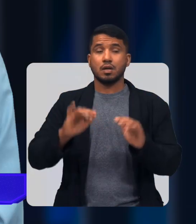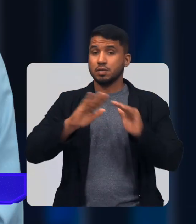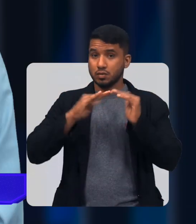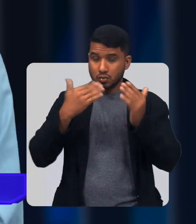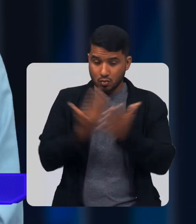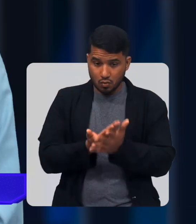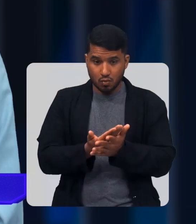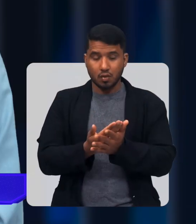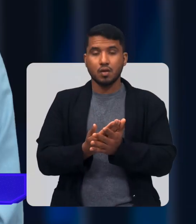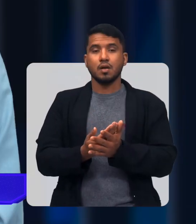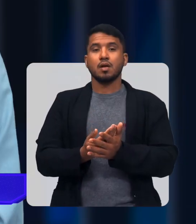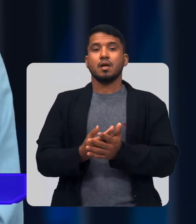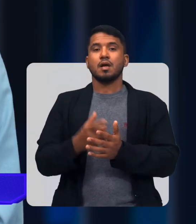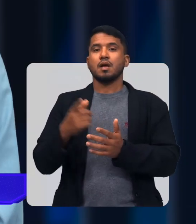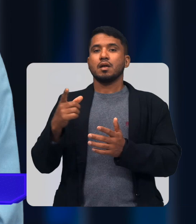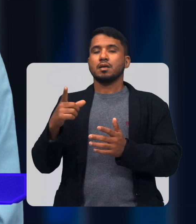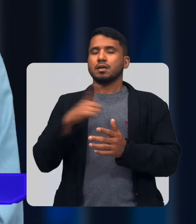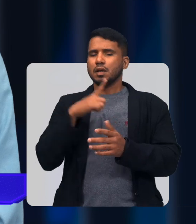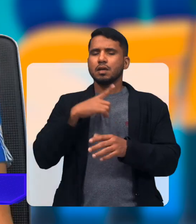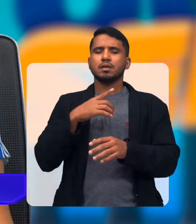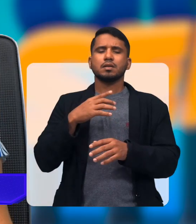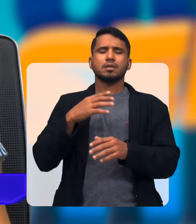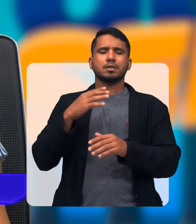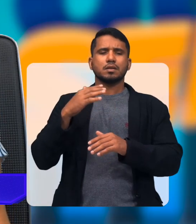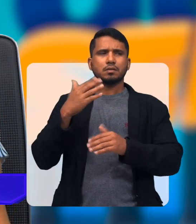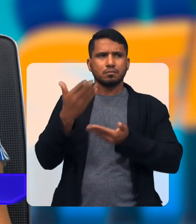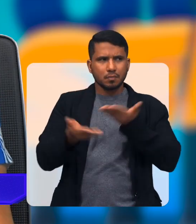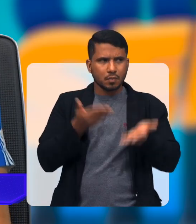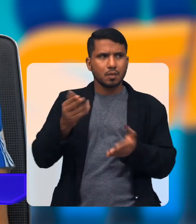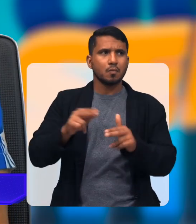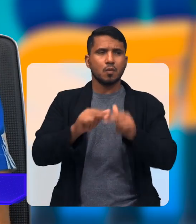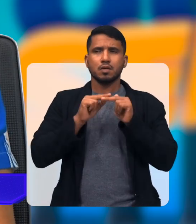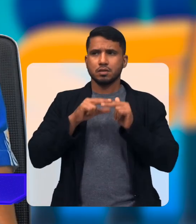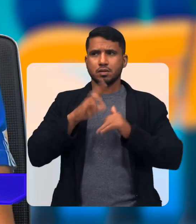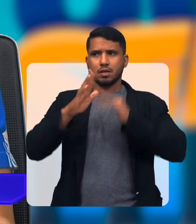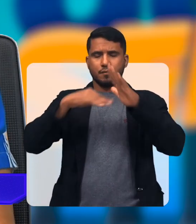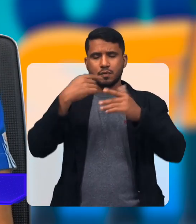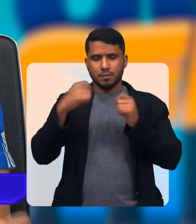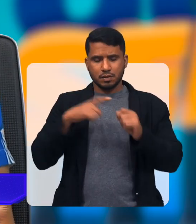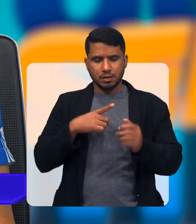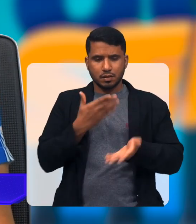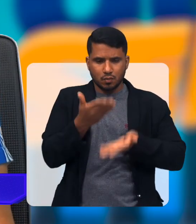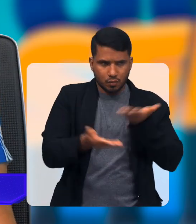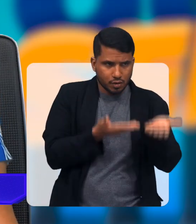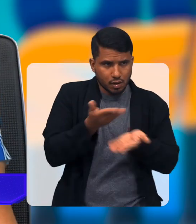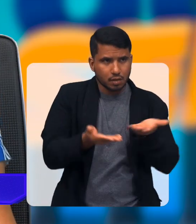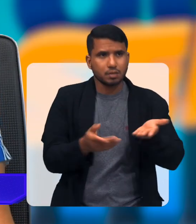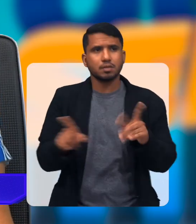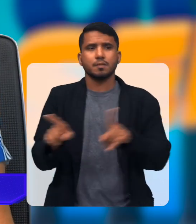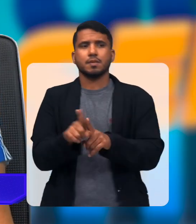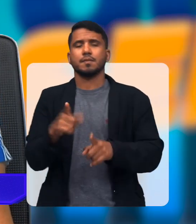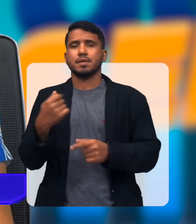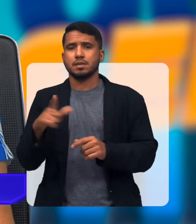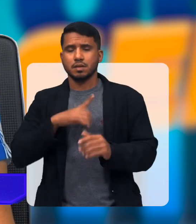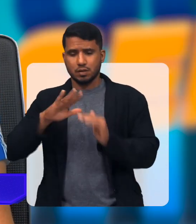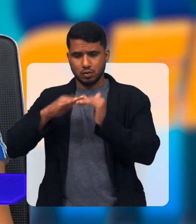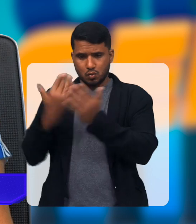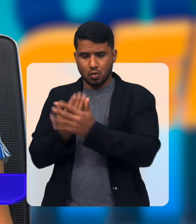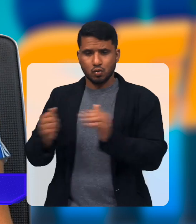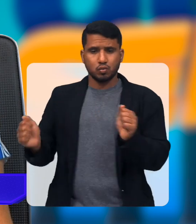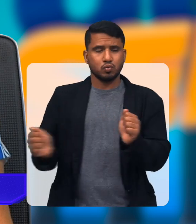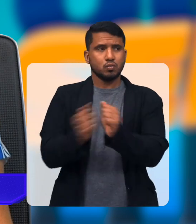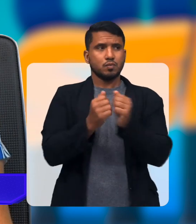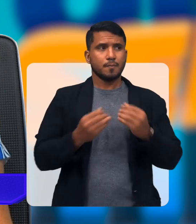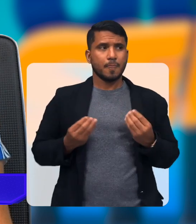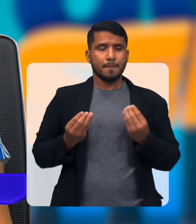escola A escola Com as terapias Por isso que Tem o avanço Porque tem que ter a terapia E tem